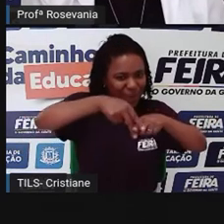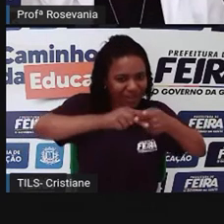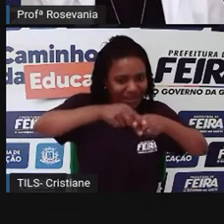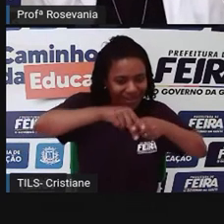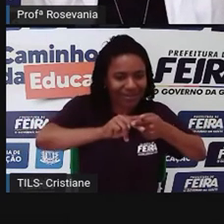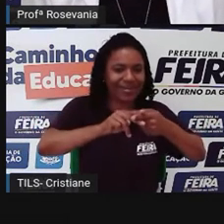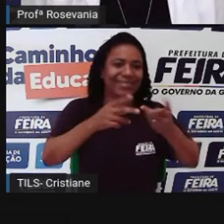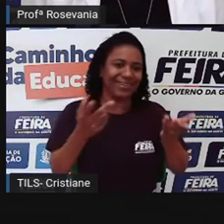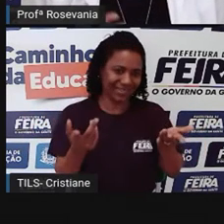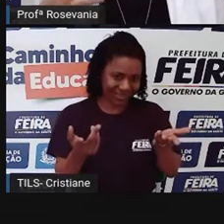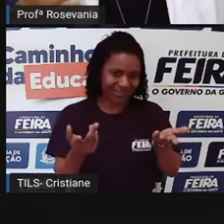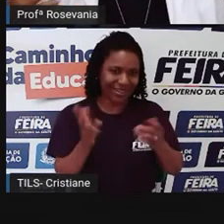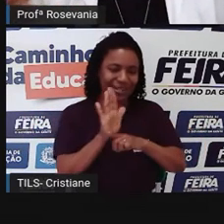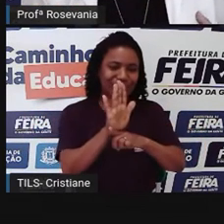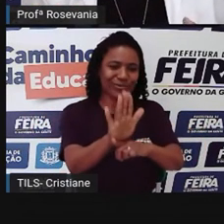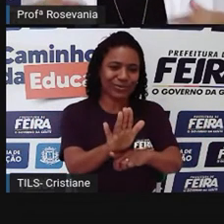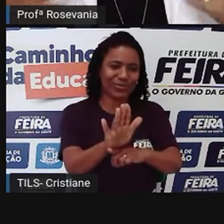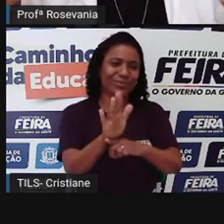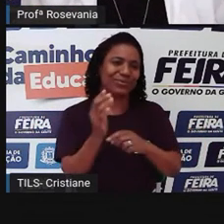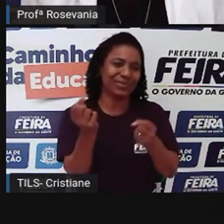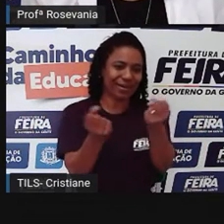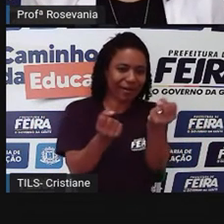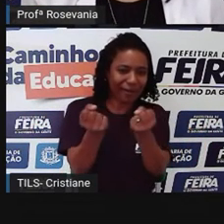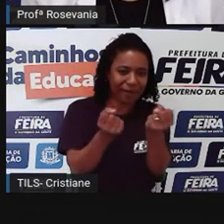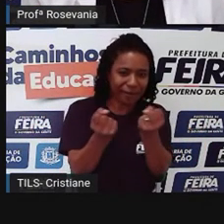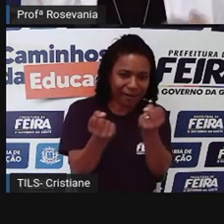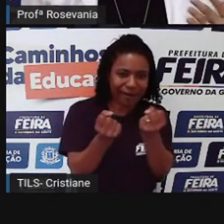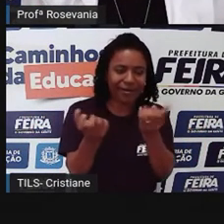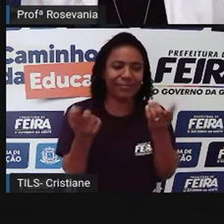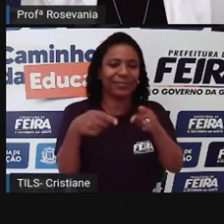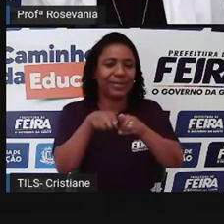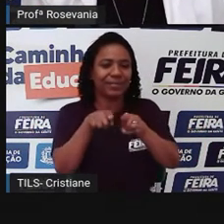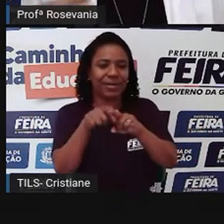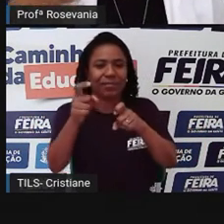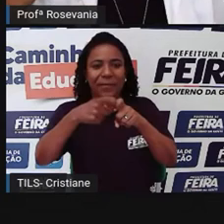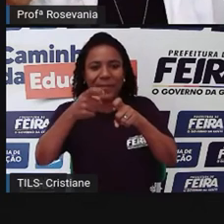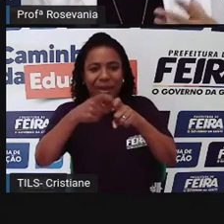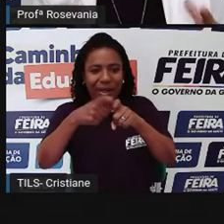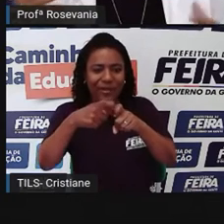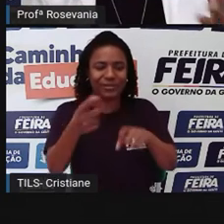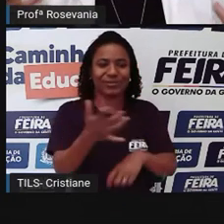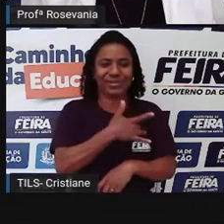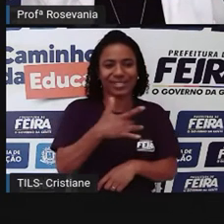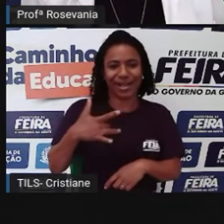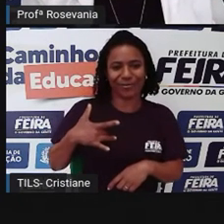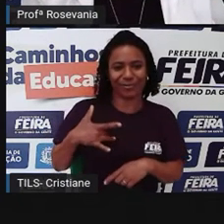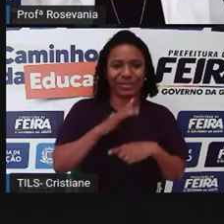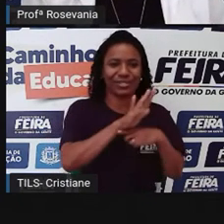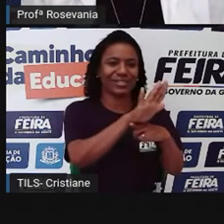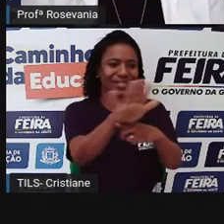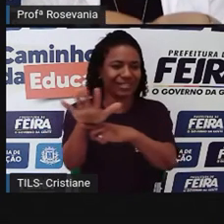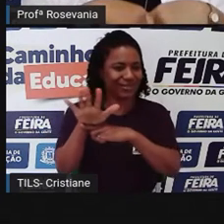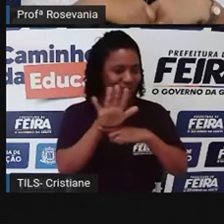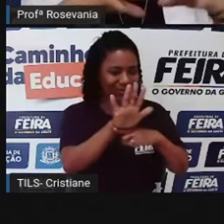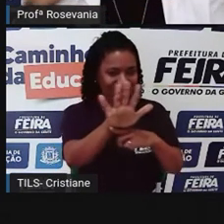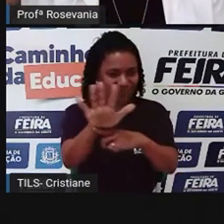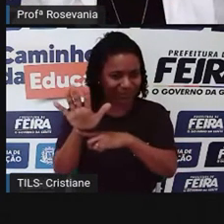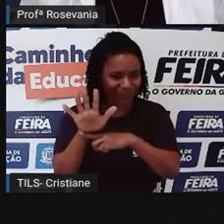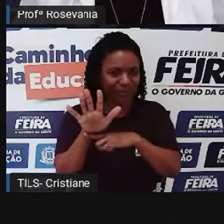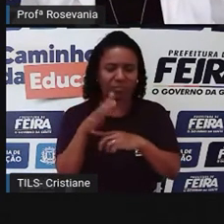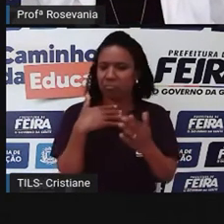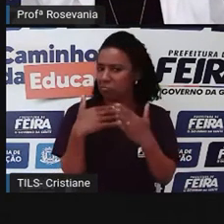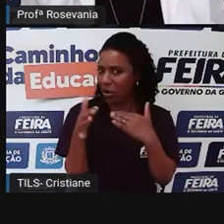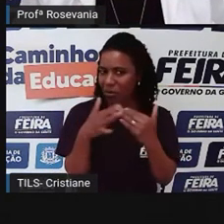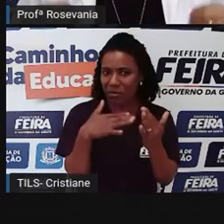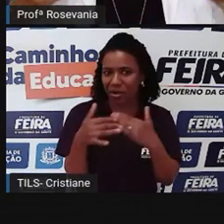manutenção. até mesmo cuidar da nossa saúde, os médicos, né, o serviço médico de modo geral, seja qual